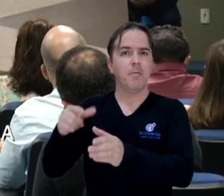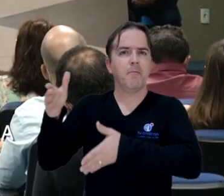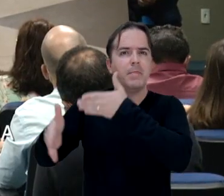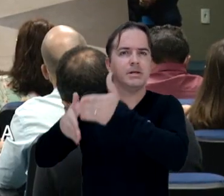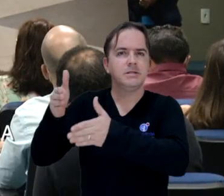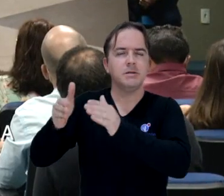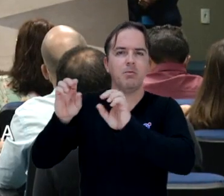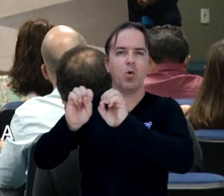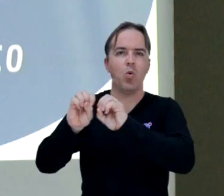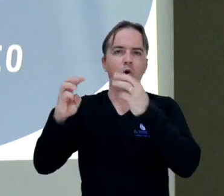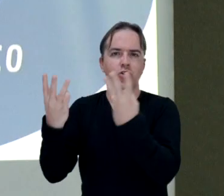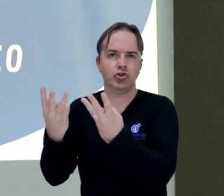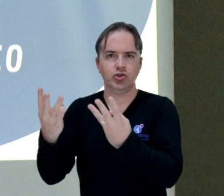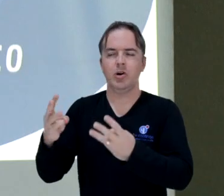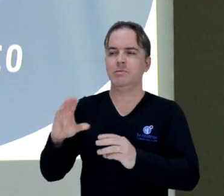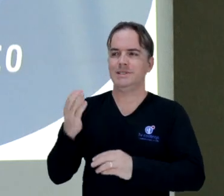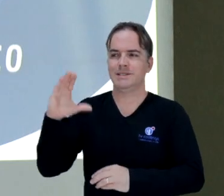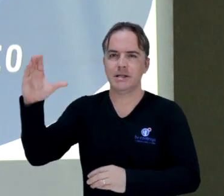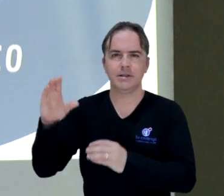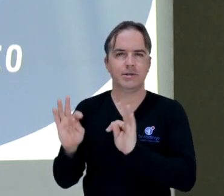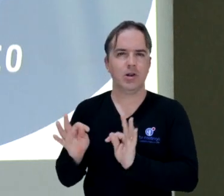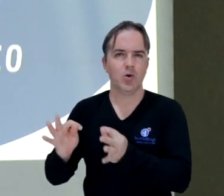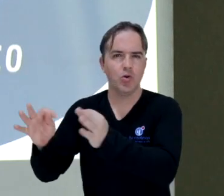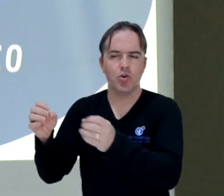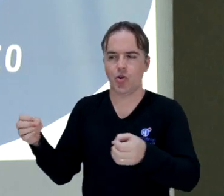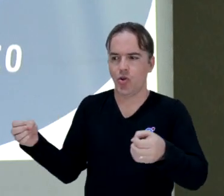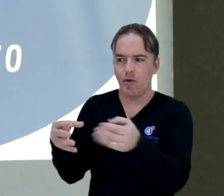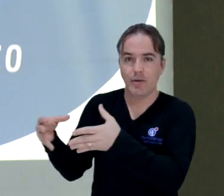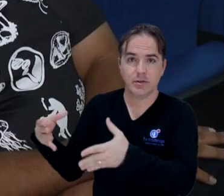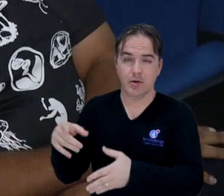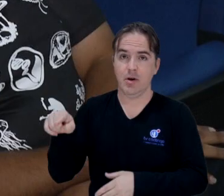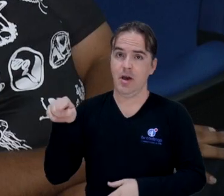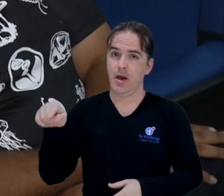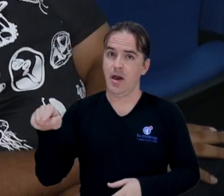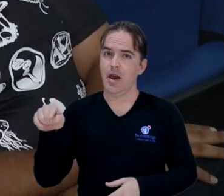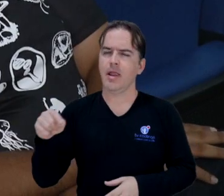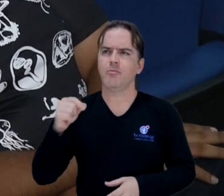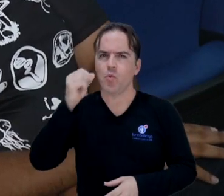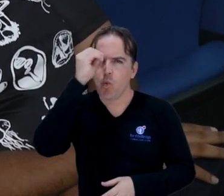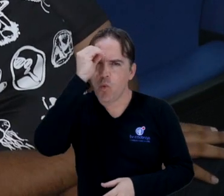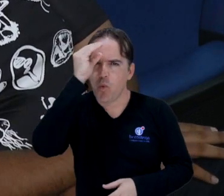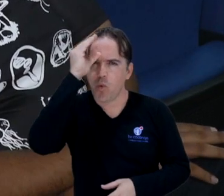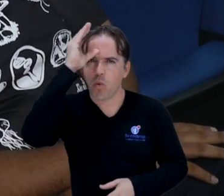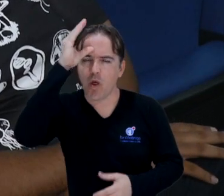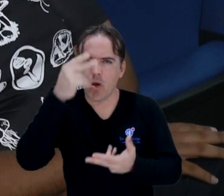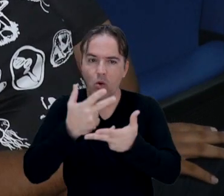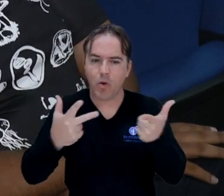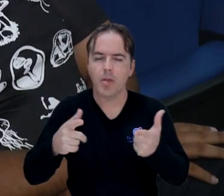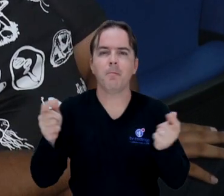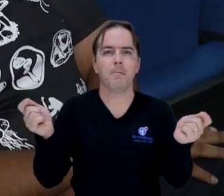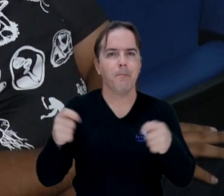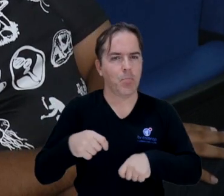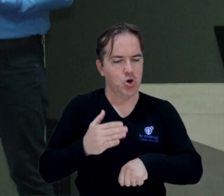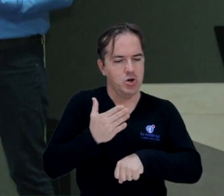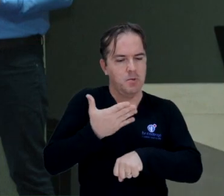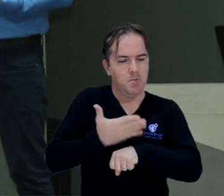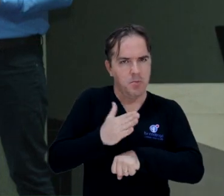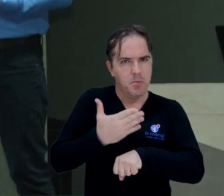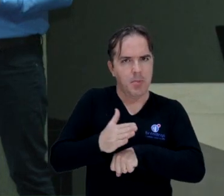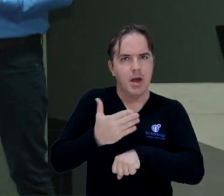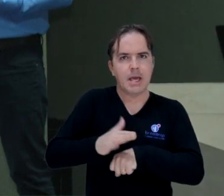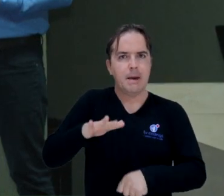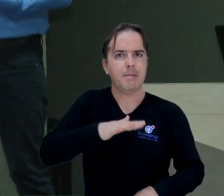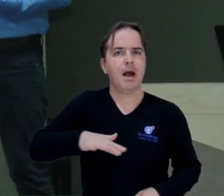de um workshop sobre ciência, tecnologia e inovação. Ele pretende aproveitar os conhecimentos para realizar atividades